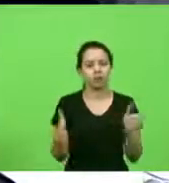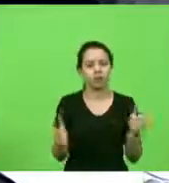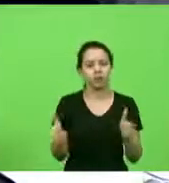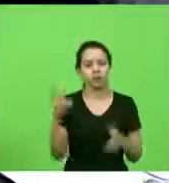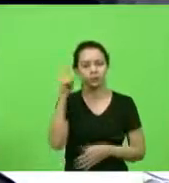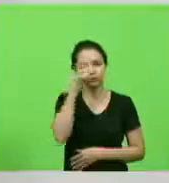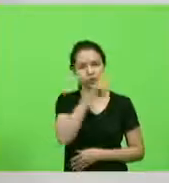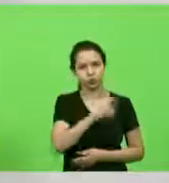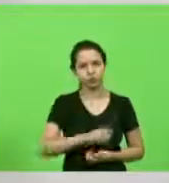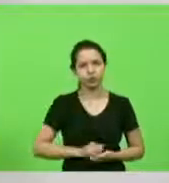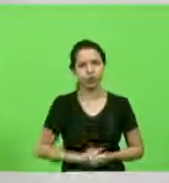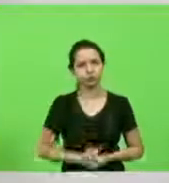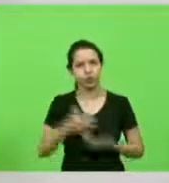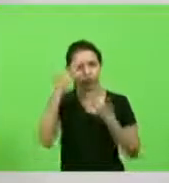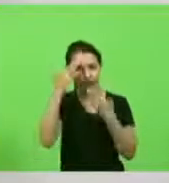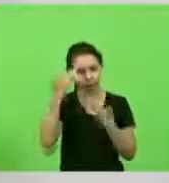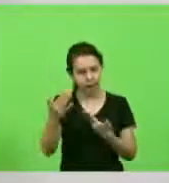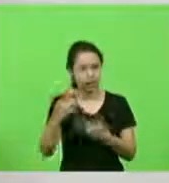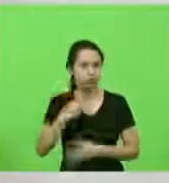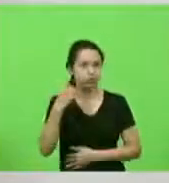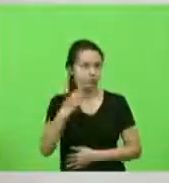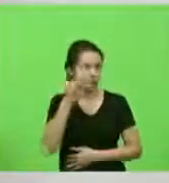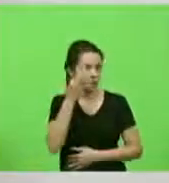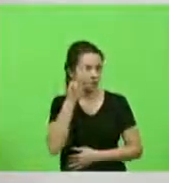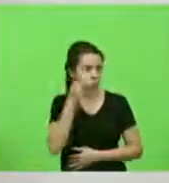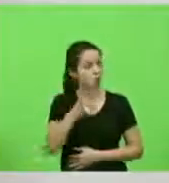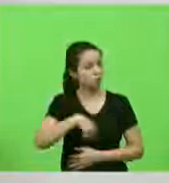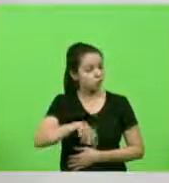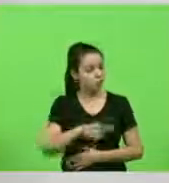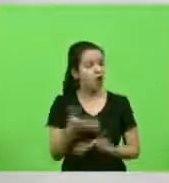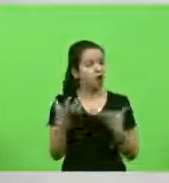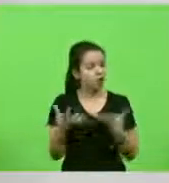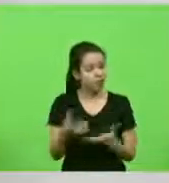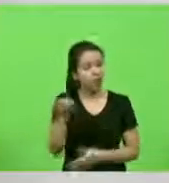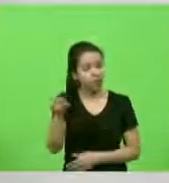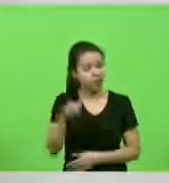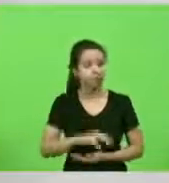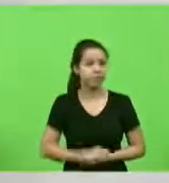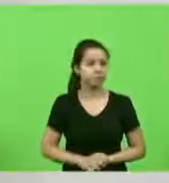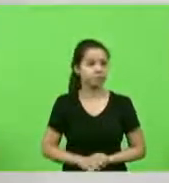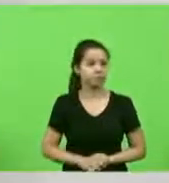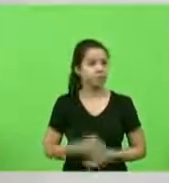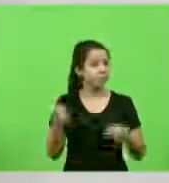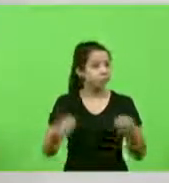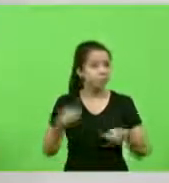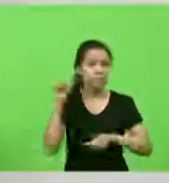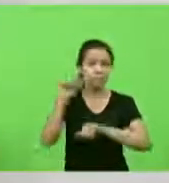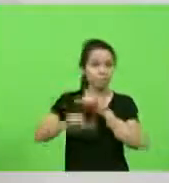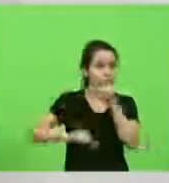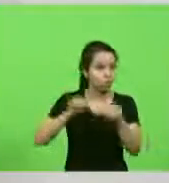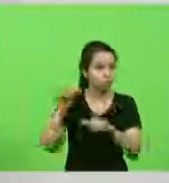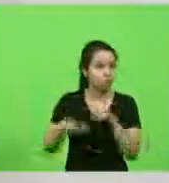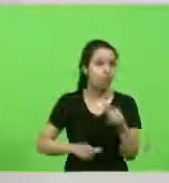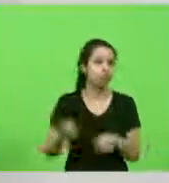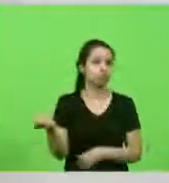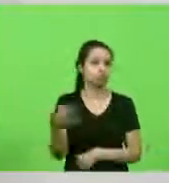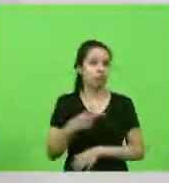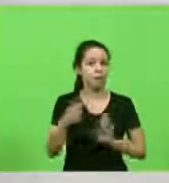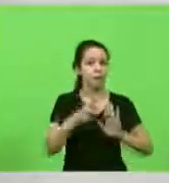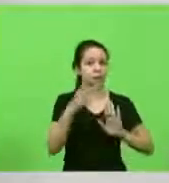obrigado deputado Fernando é isso que a gente quer que seja revista que seja atualizada a portaria